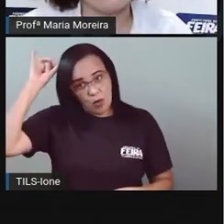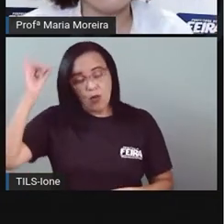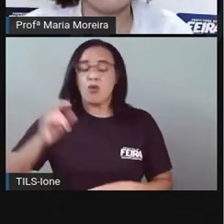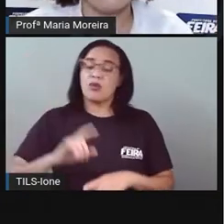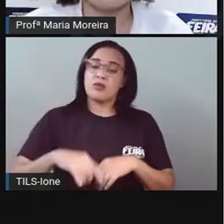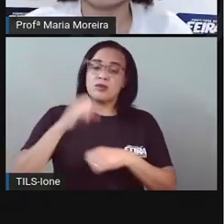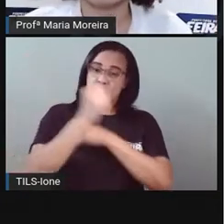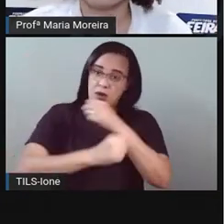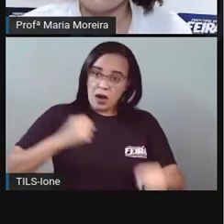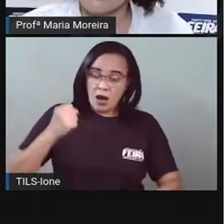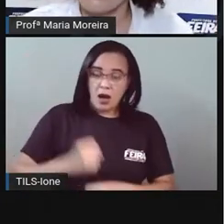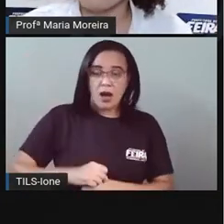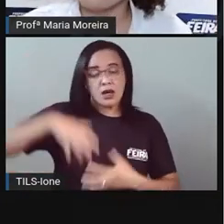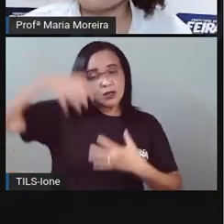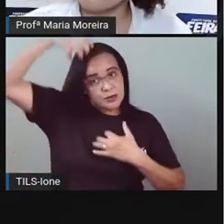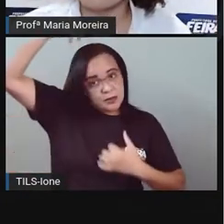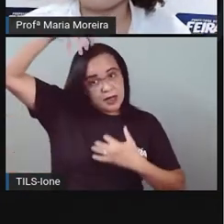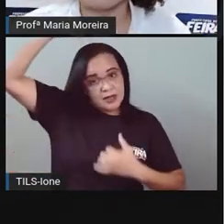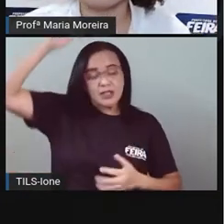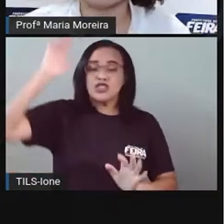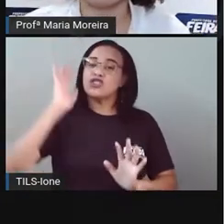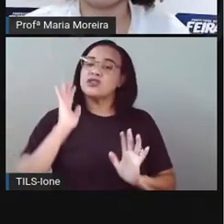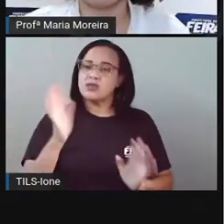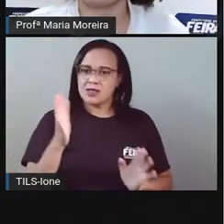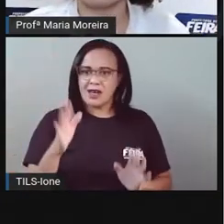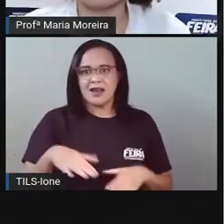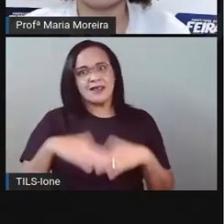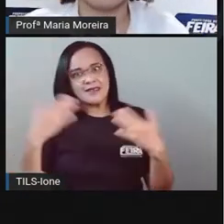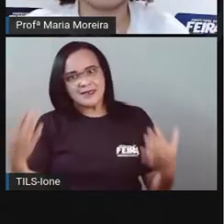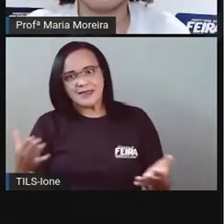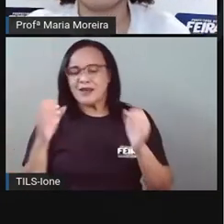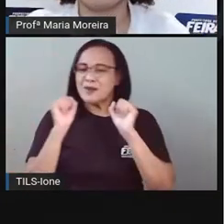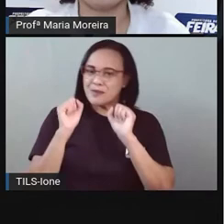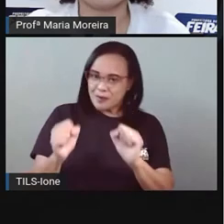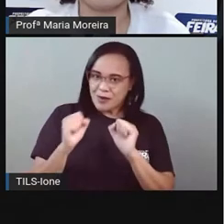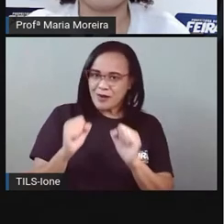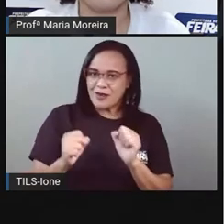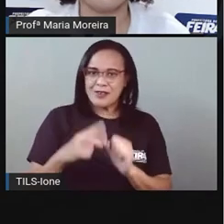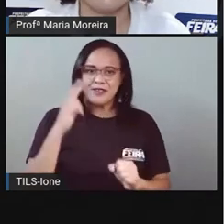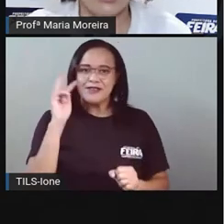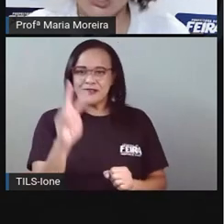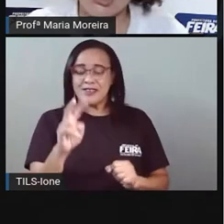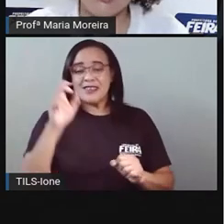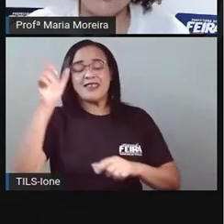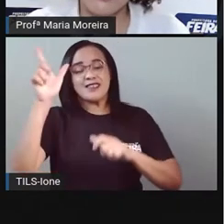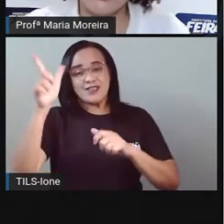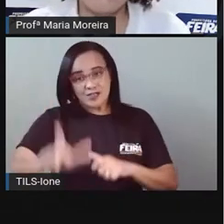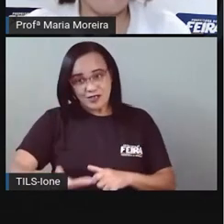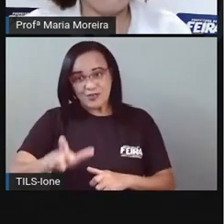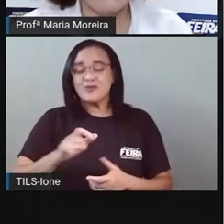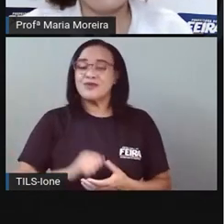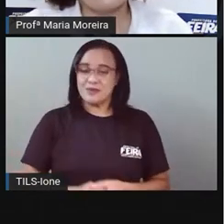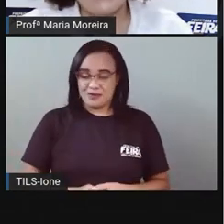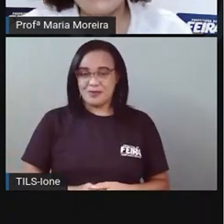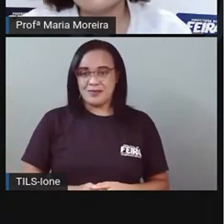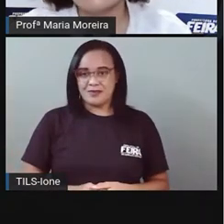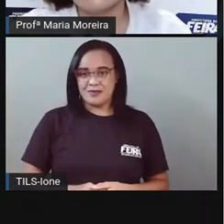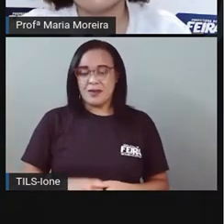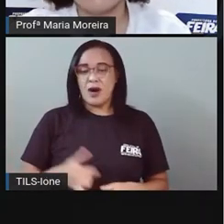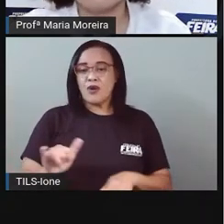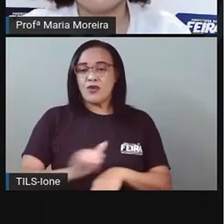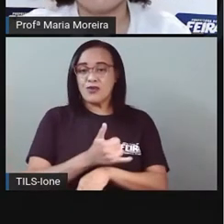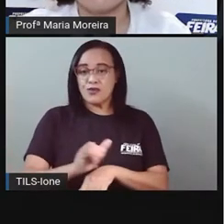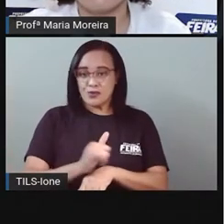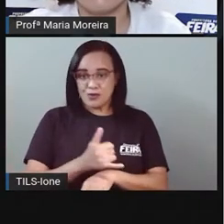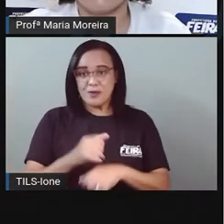A Pró explicou tudo isso. É por isso que vale a pena ver de novo, porque esse conteúdo é muito importante. Bom, graças